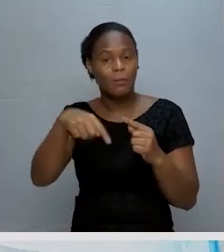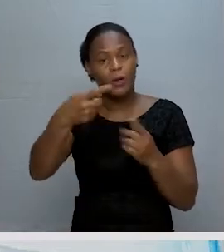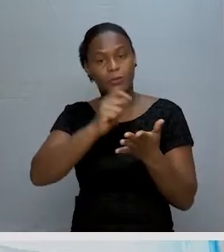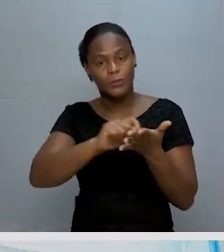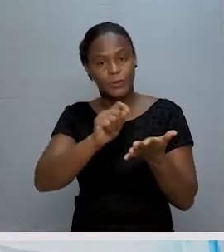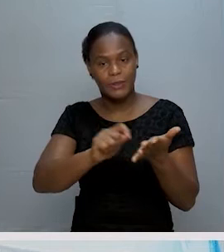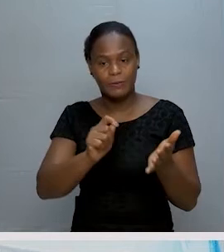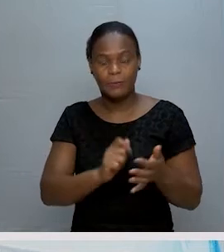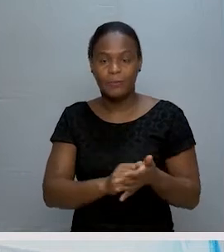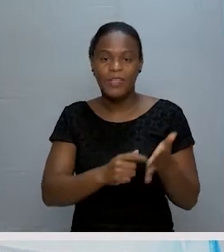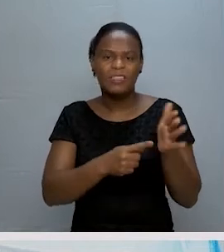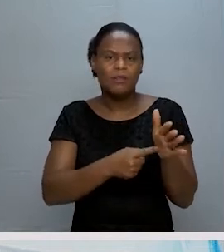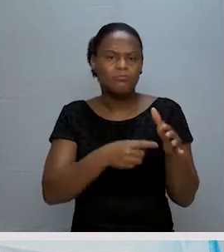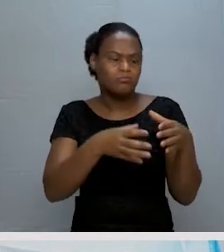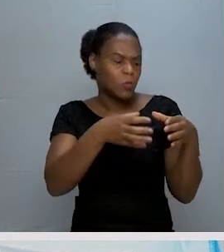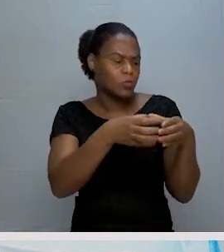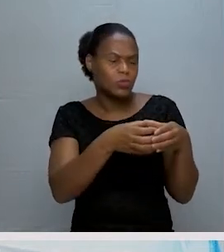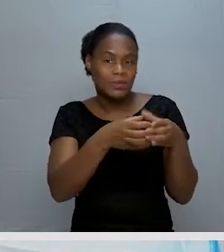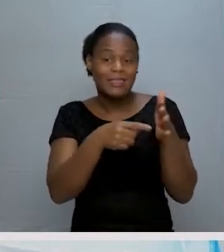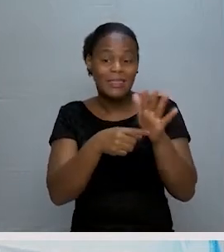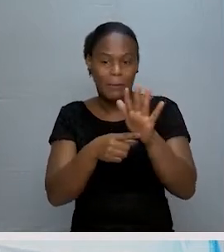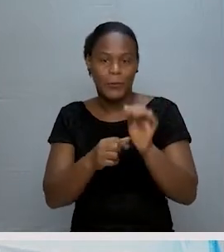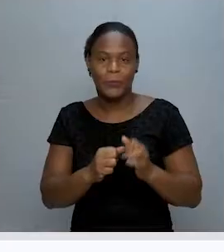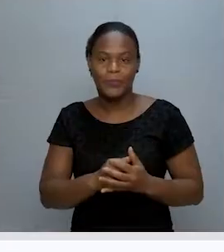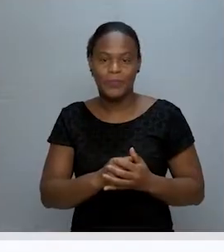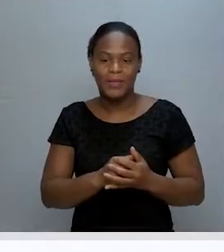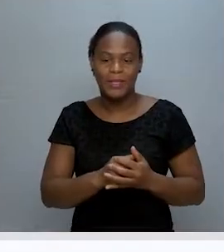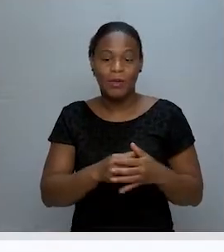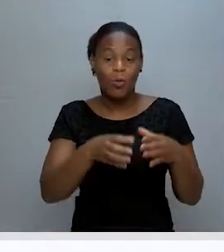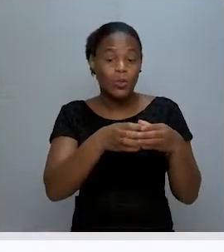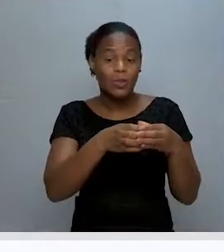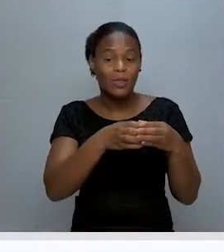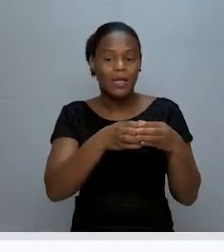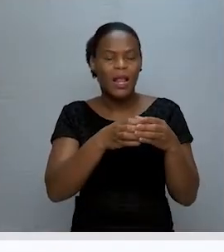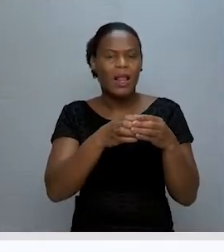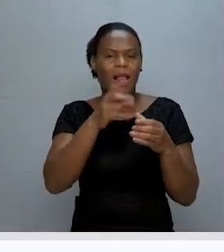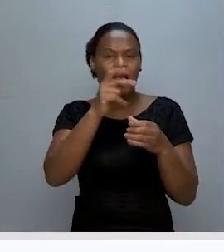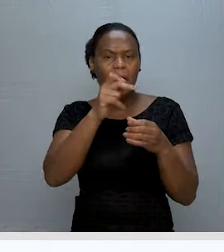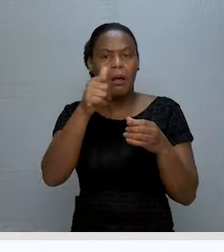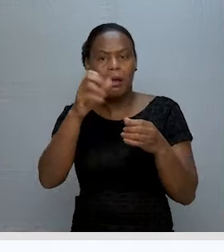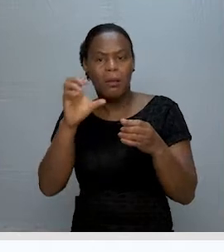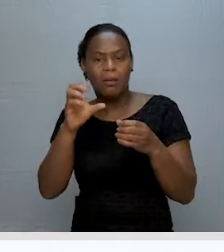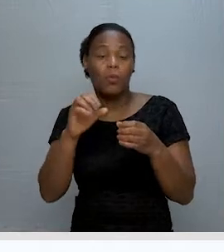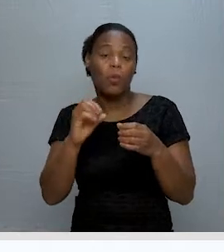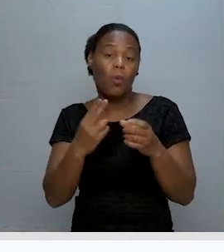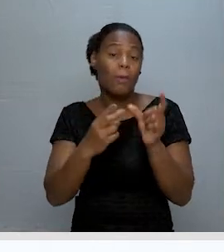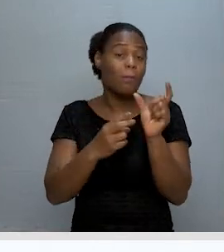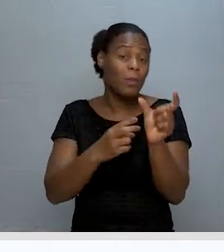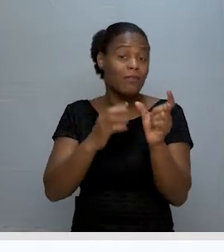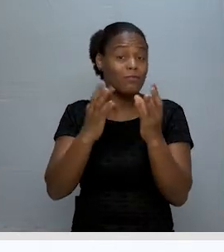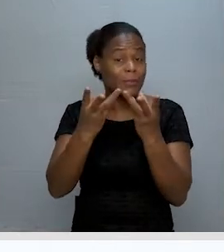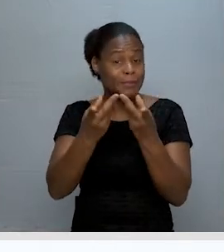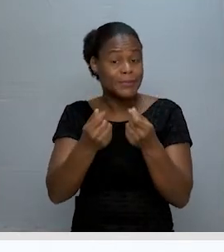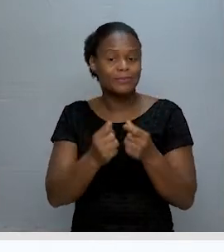Exemplos de conjuntos. Conjunto das letras de palavra matemática. Conjunto de calçados.